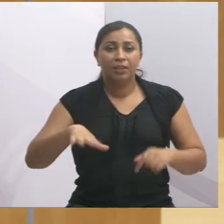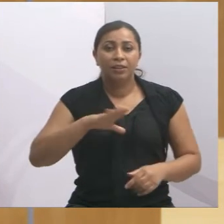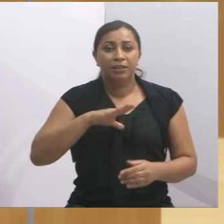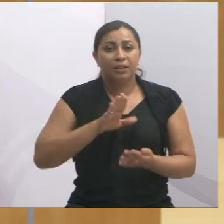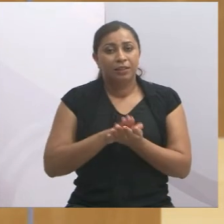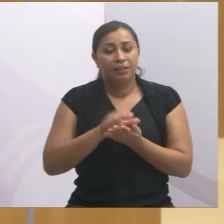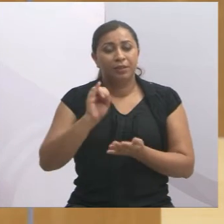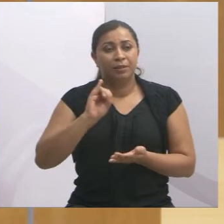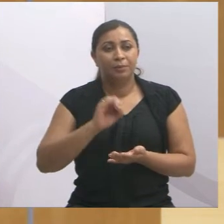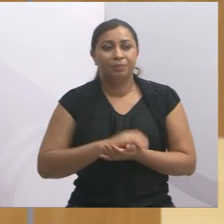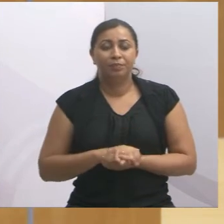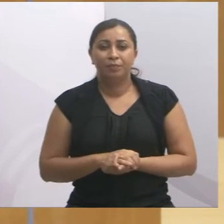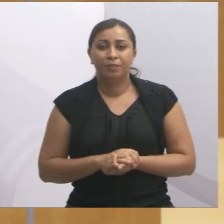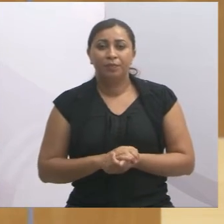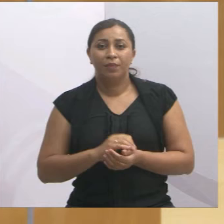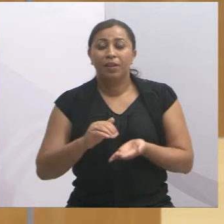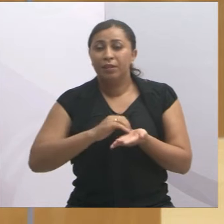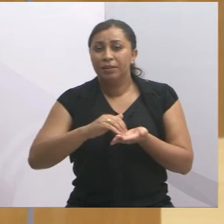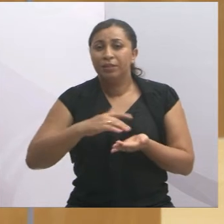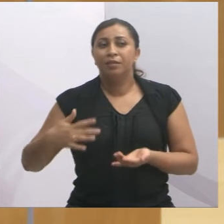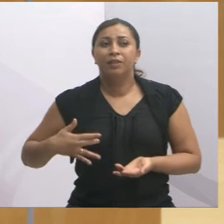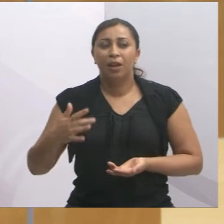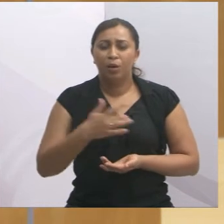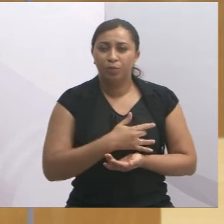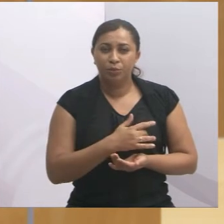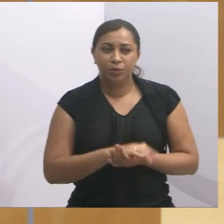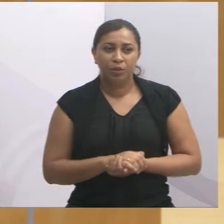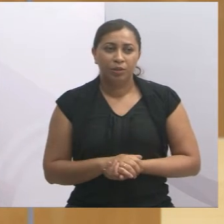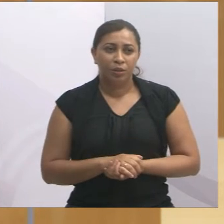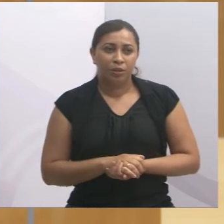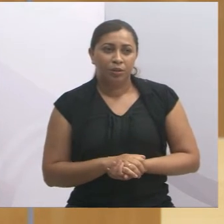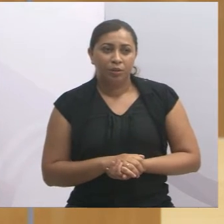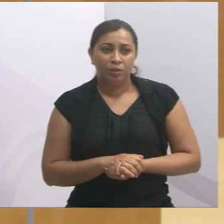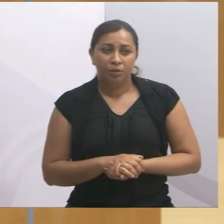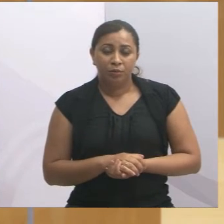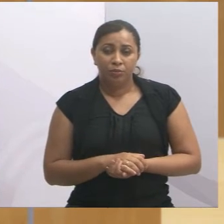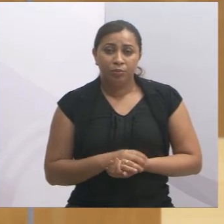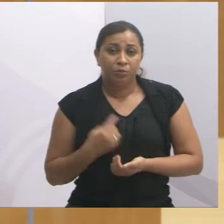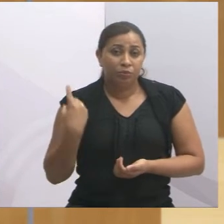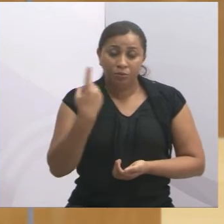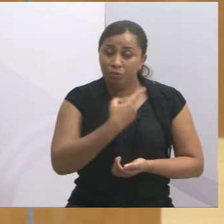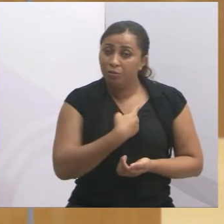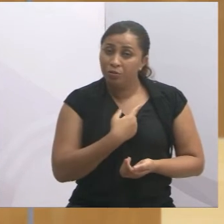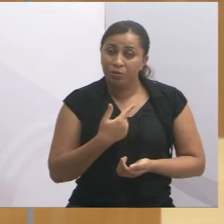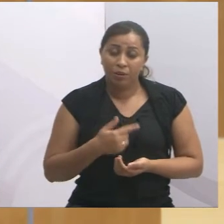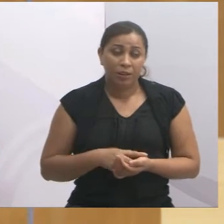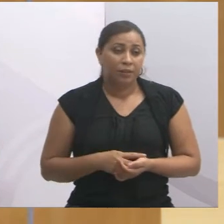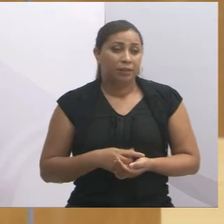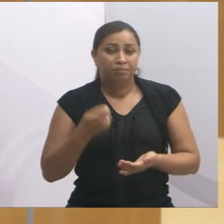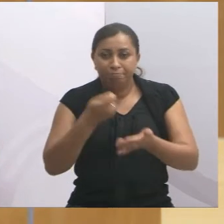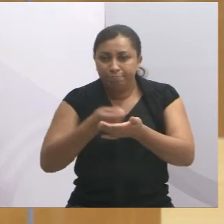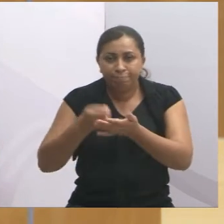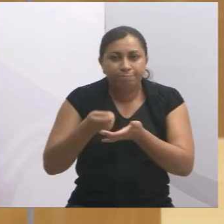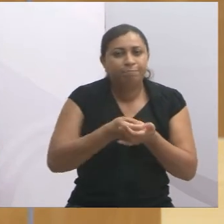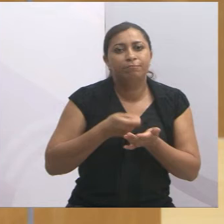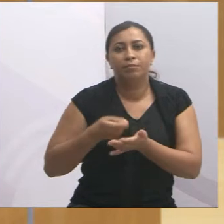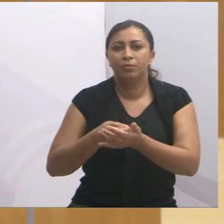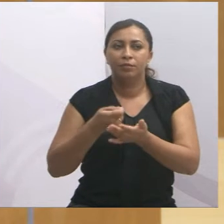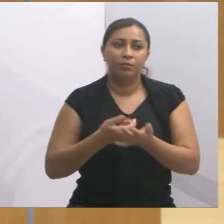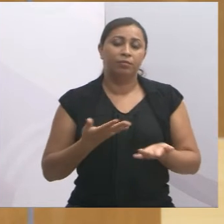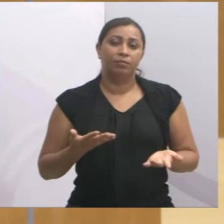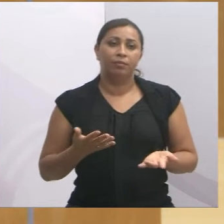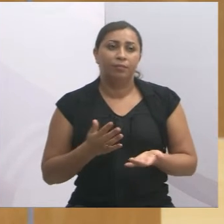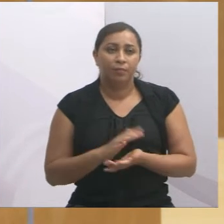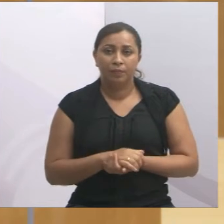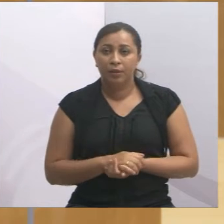falo que na Secretaria de Saúde, a gente questiona, porque o braço é curto para a Secretaria de Saúde, não é doutora? não